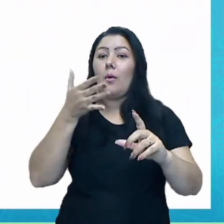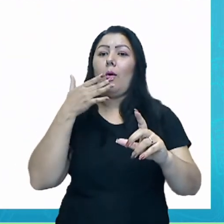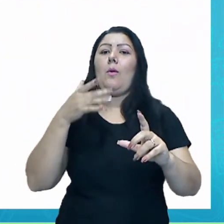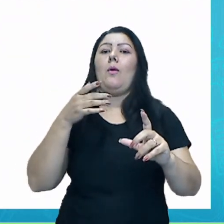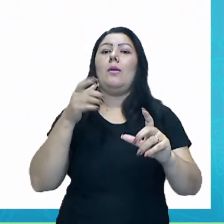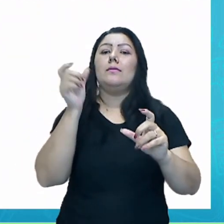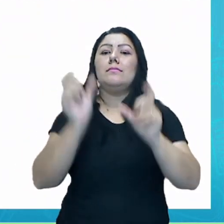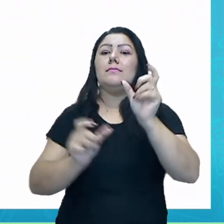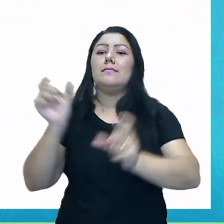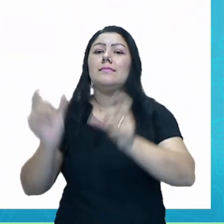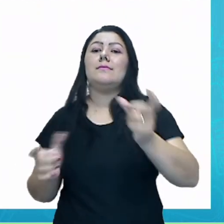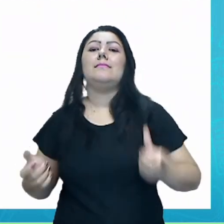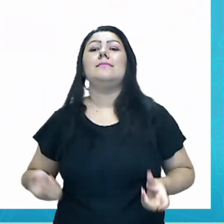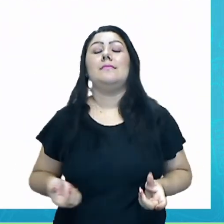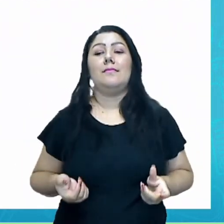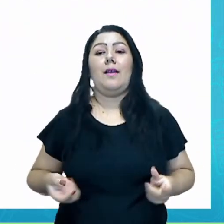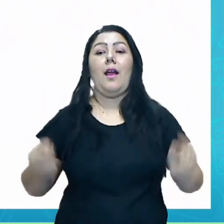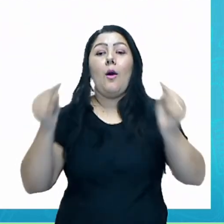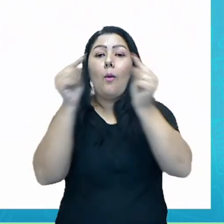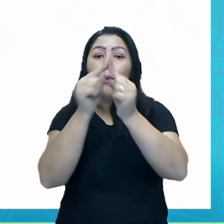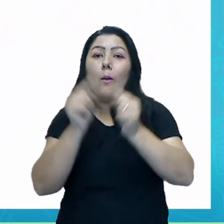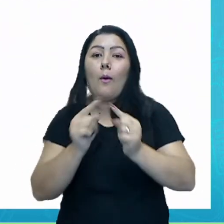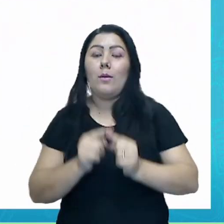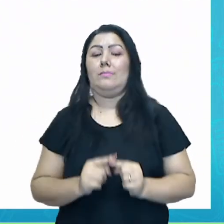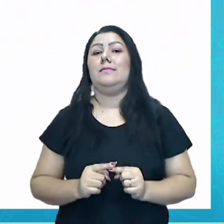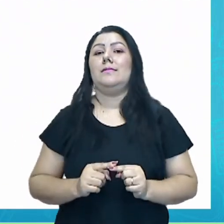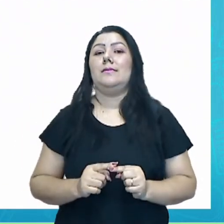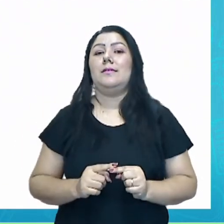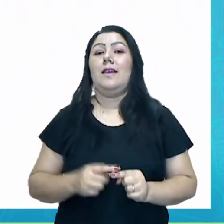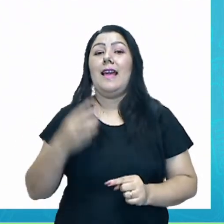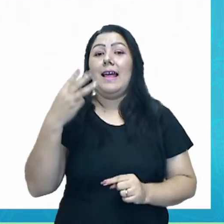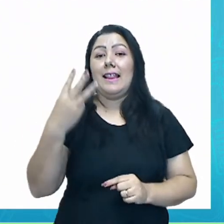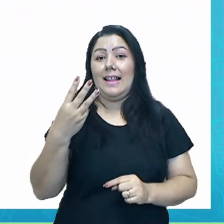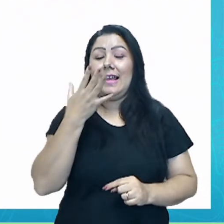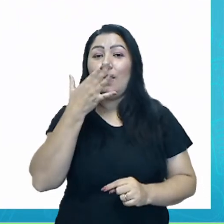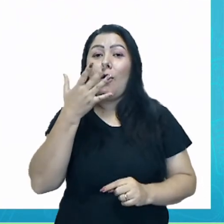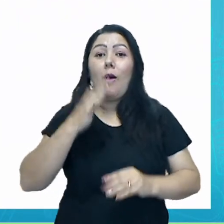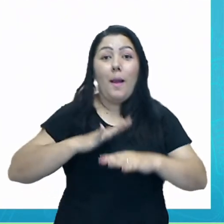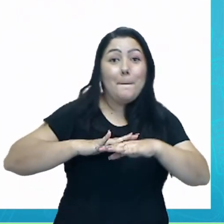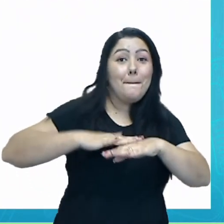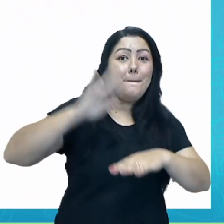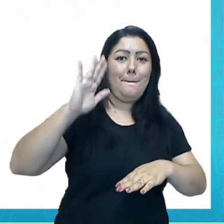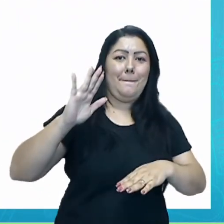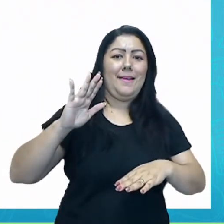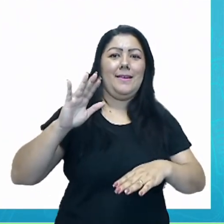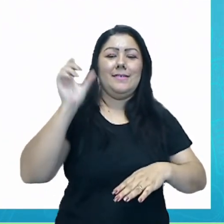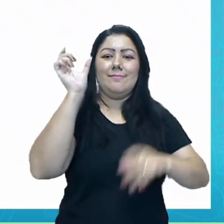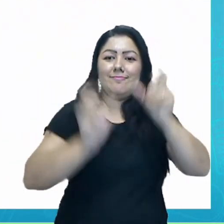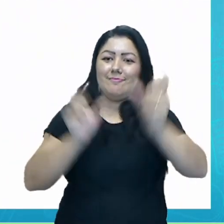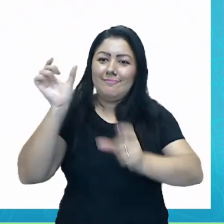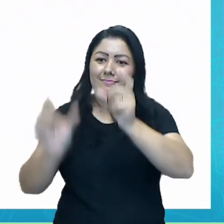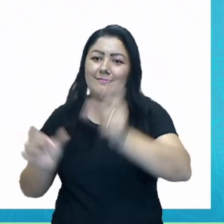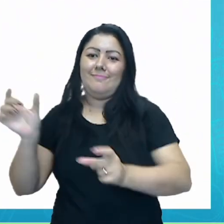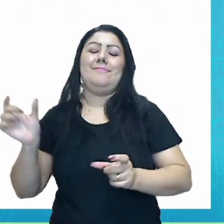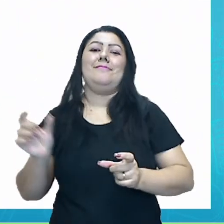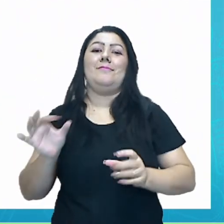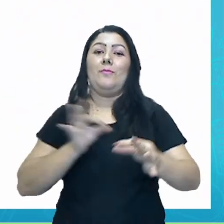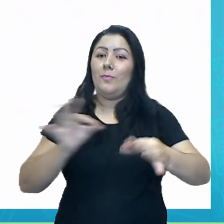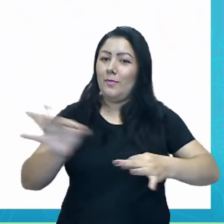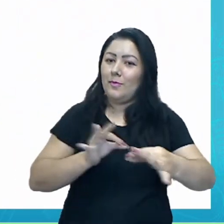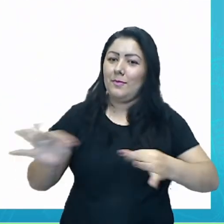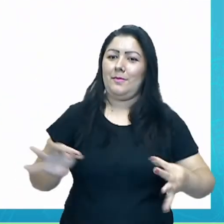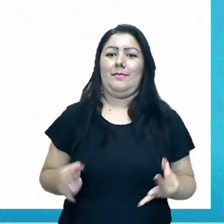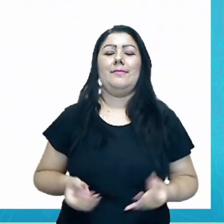com a combinação de mais de três cores, organizadas separadamente. Observe também o quadro da policromia.